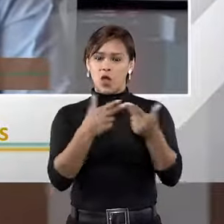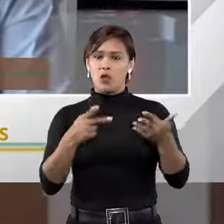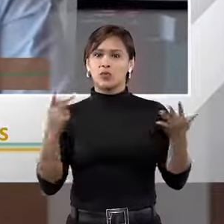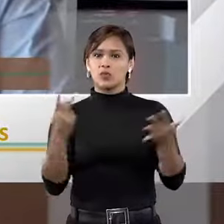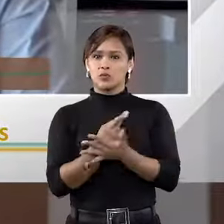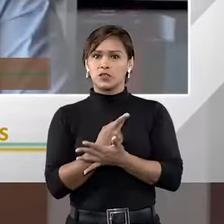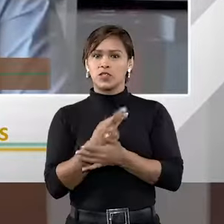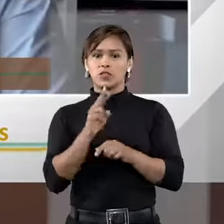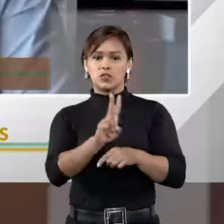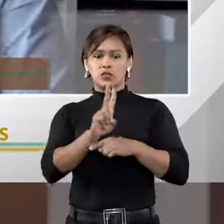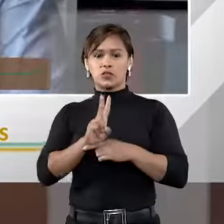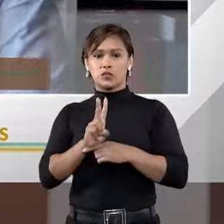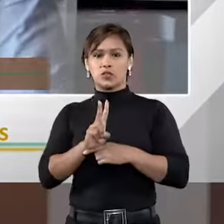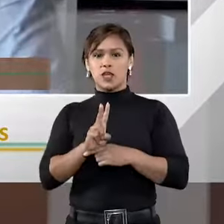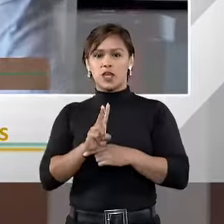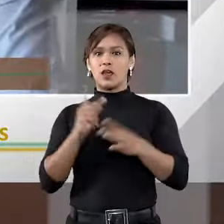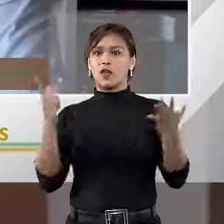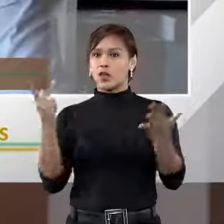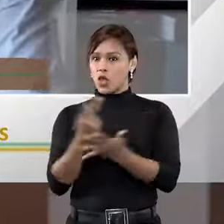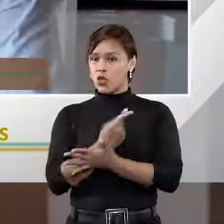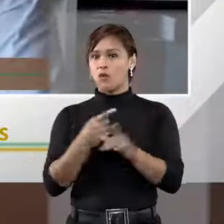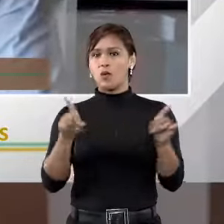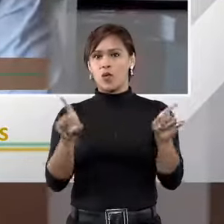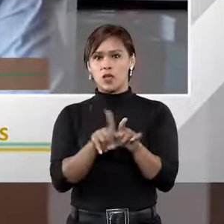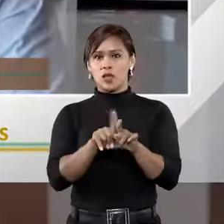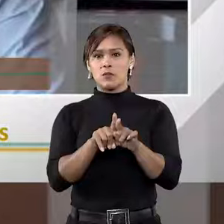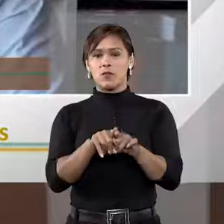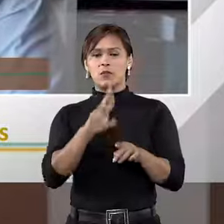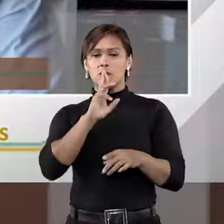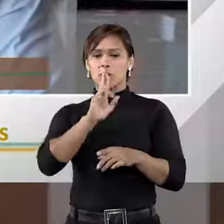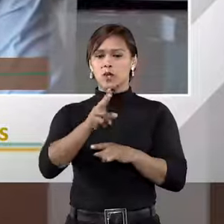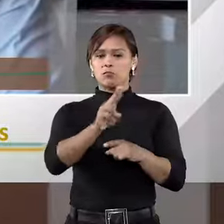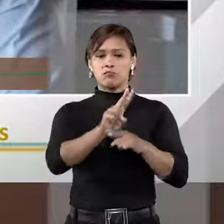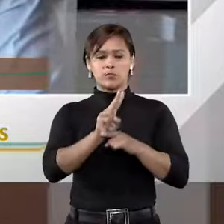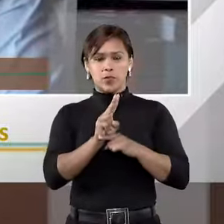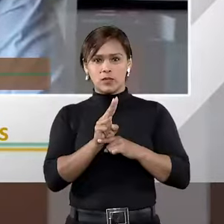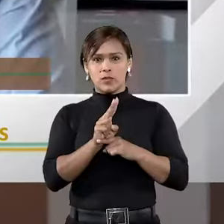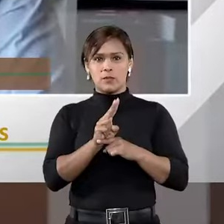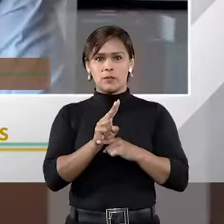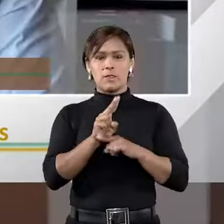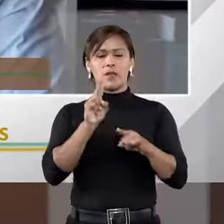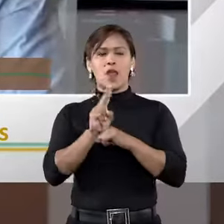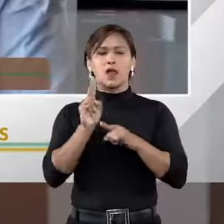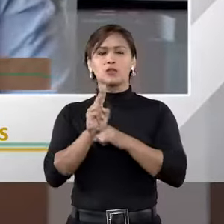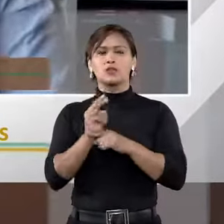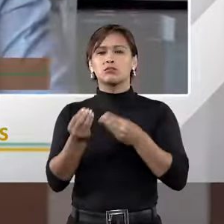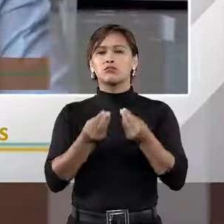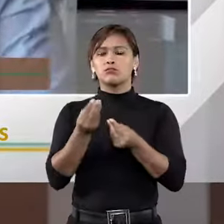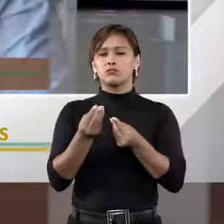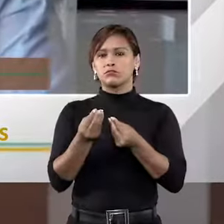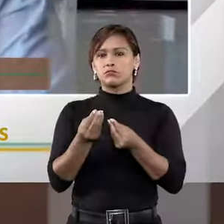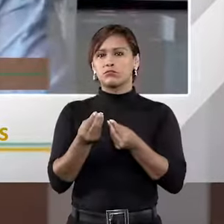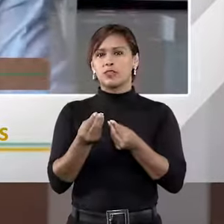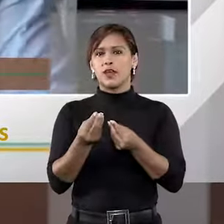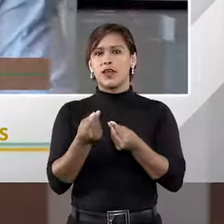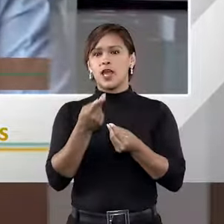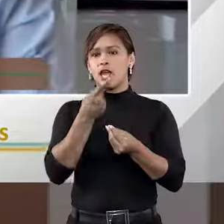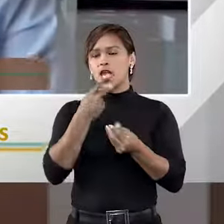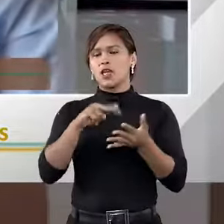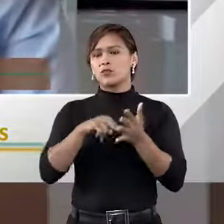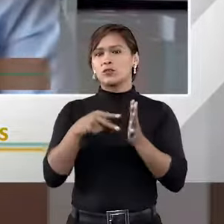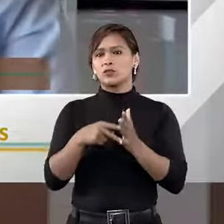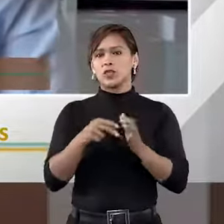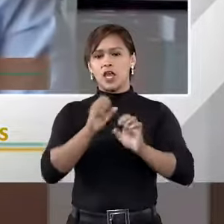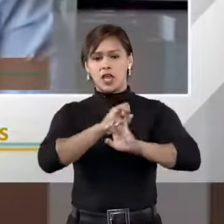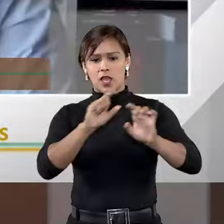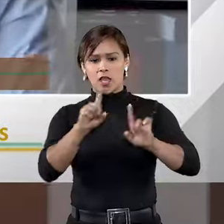de autotutela, que funcionam também como solução de conflito. A autotutela está... Ela é um